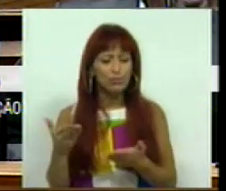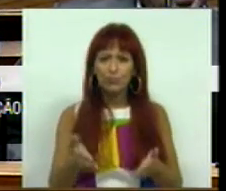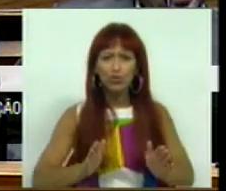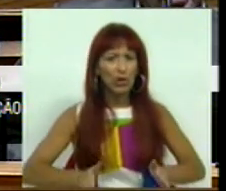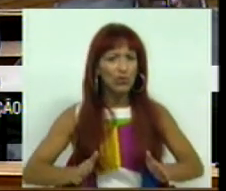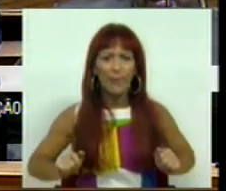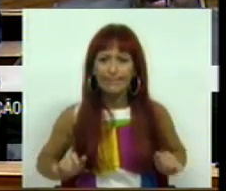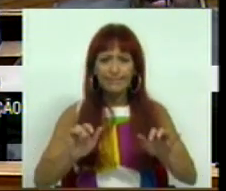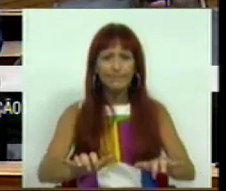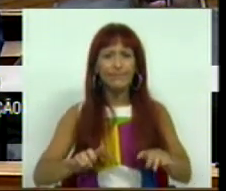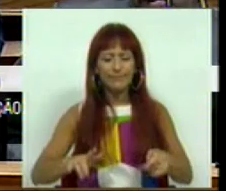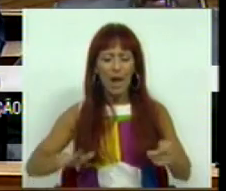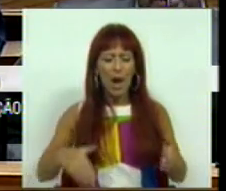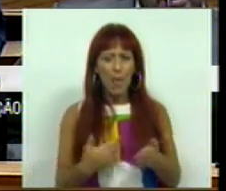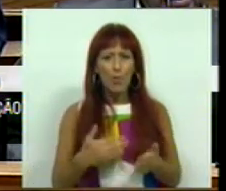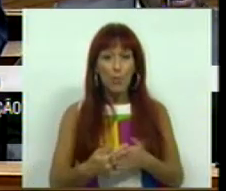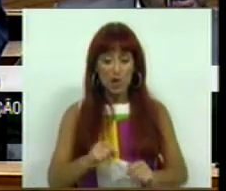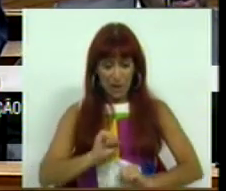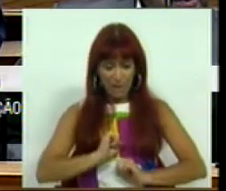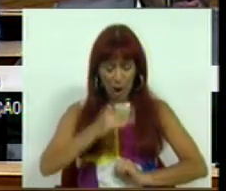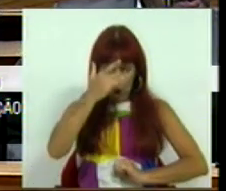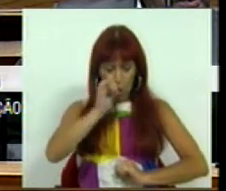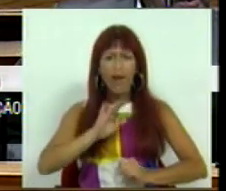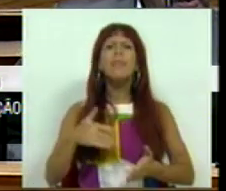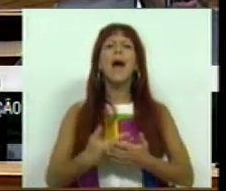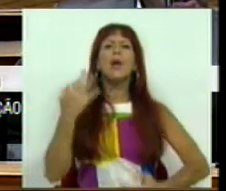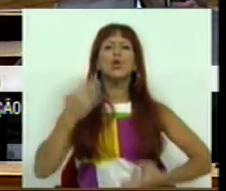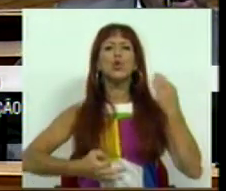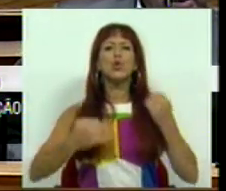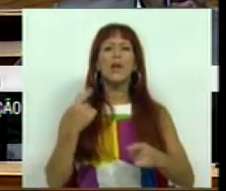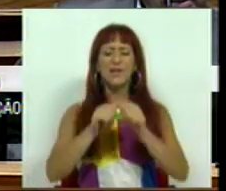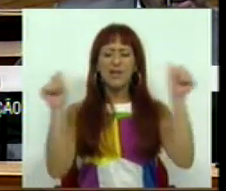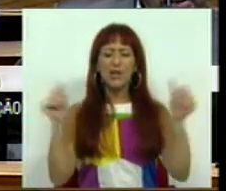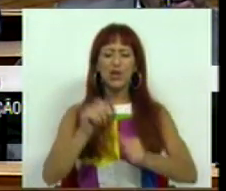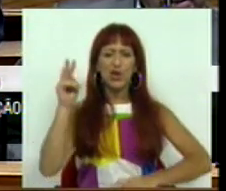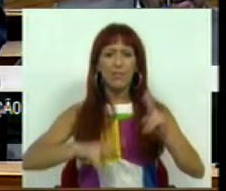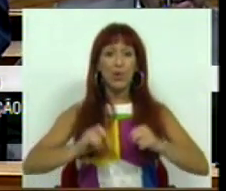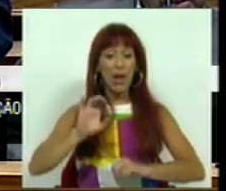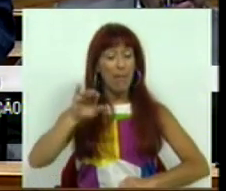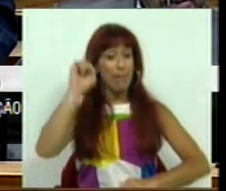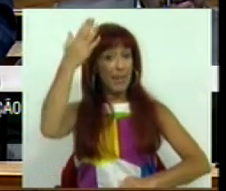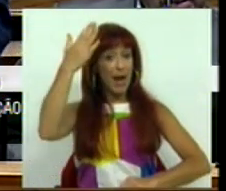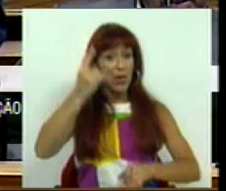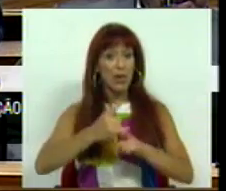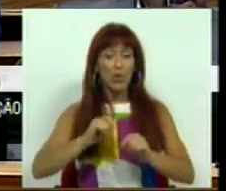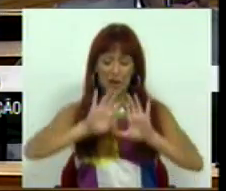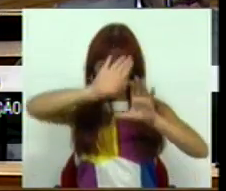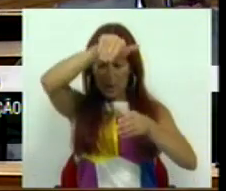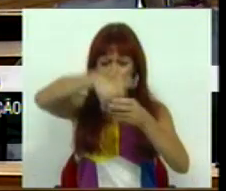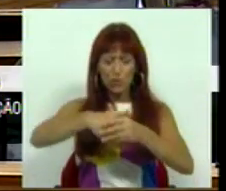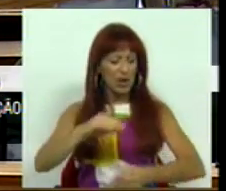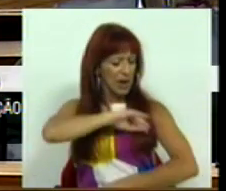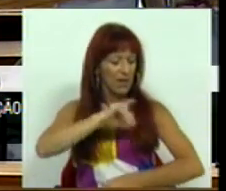a este Parlamento as propostas que, do nosso entender, trazem justiça ao sistema fiscal. Em primeiro lugar, englobar os